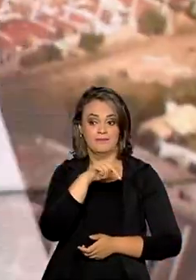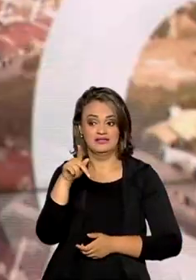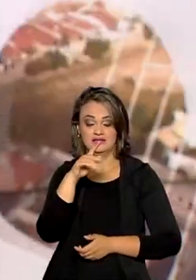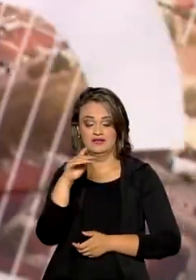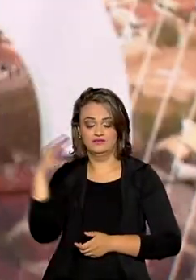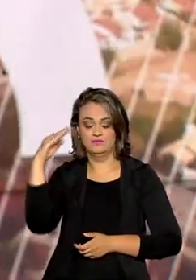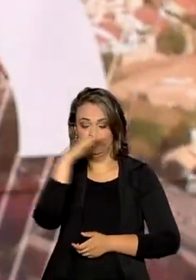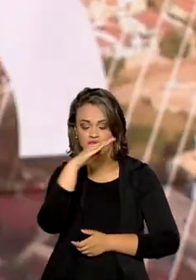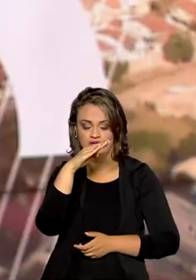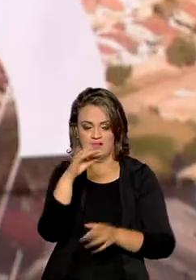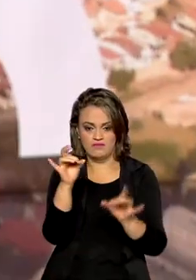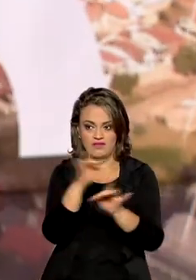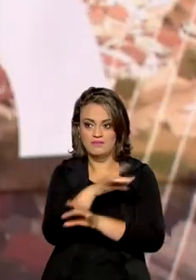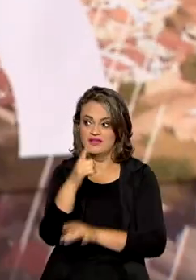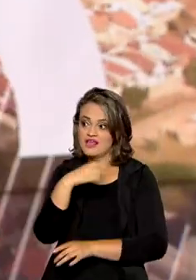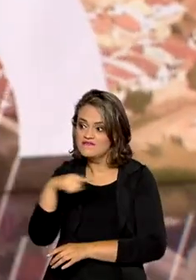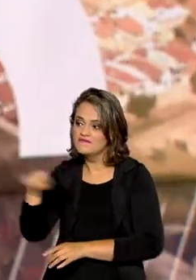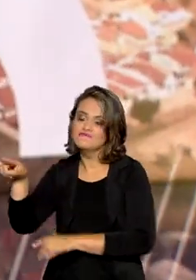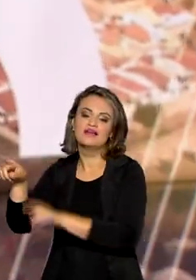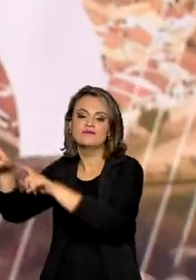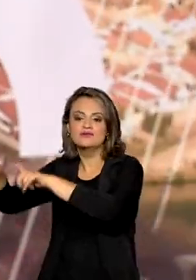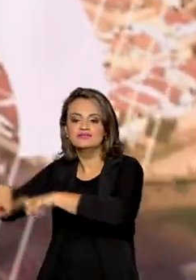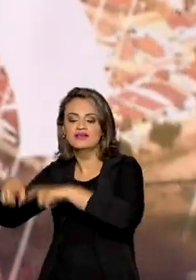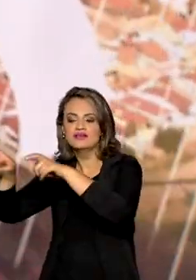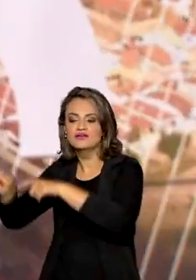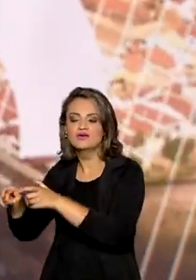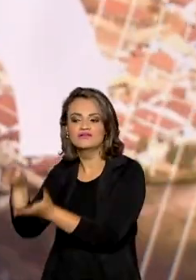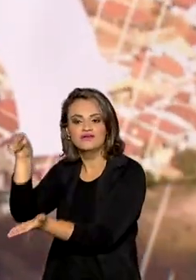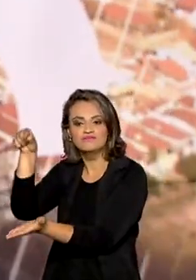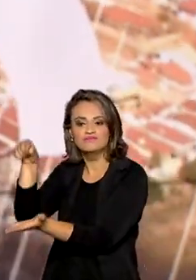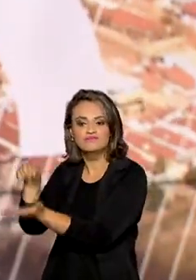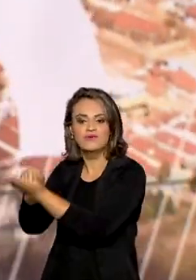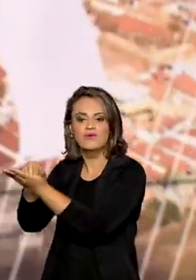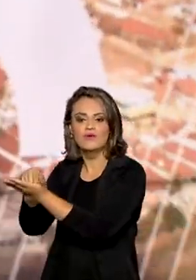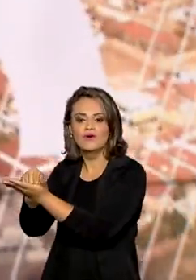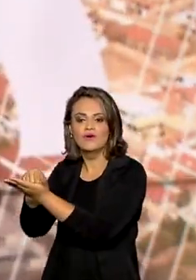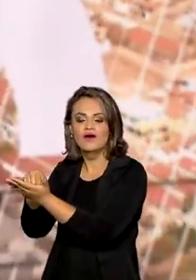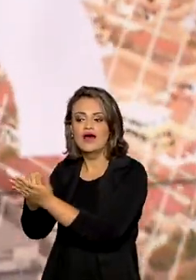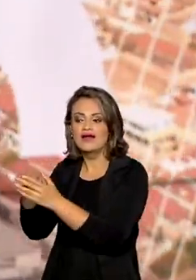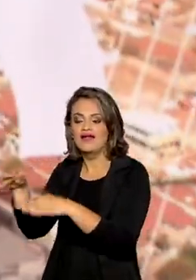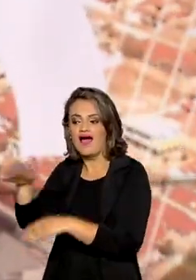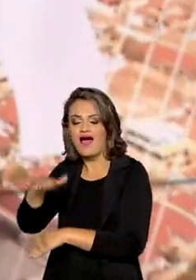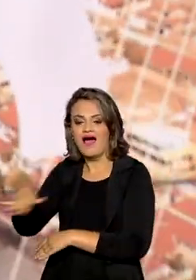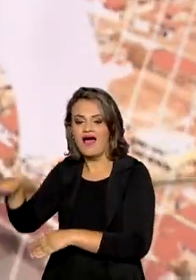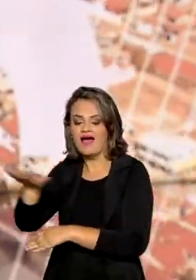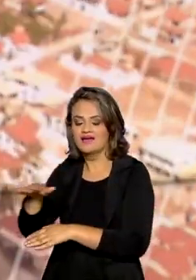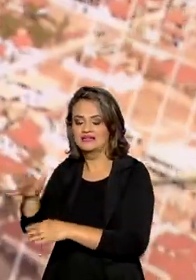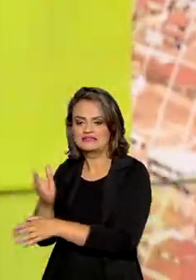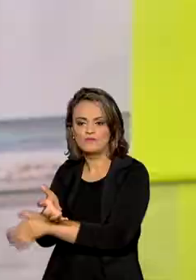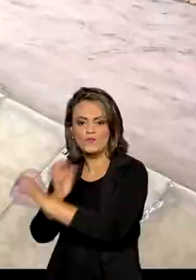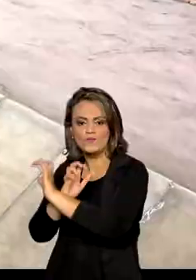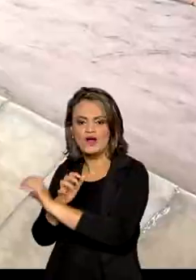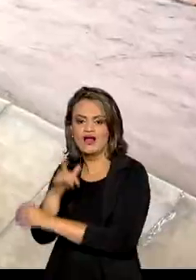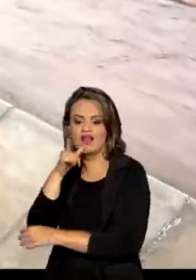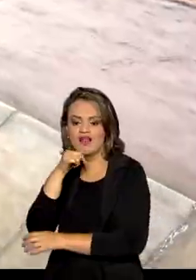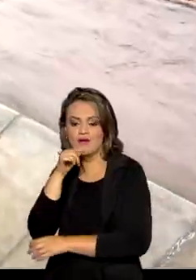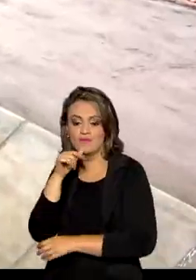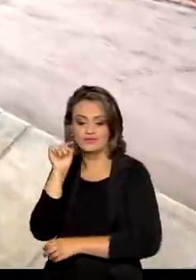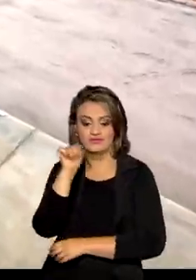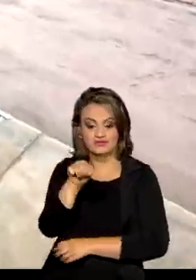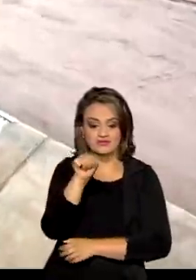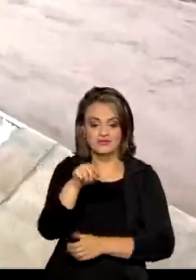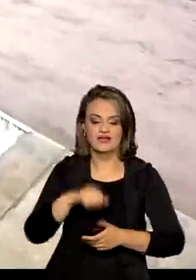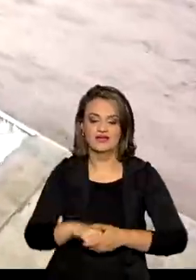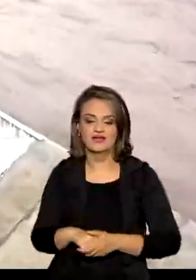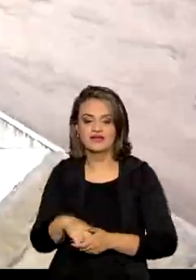para o interior do estado, onde vai acionar o dispositivo do quarto e último trecho do canal do Sertão Alagoano. O local fica no